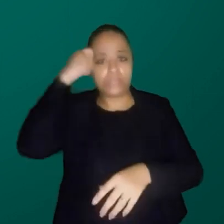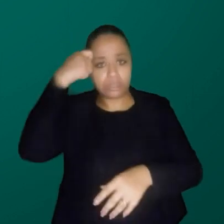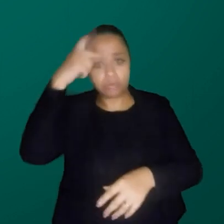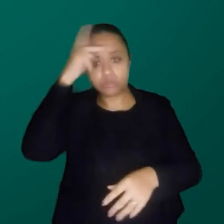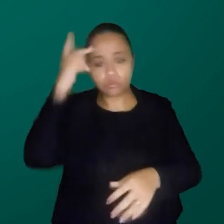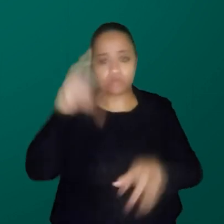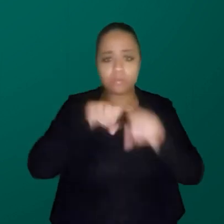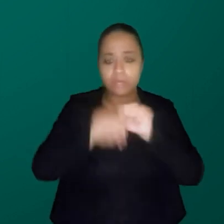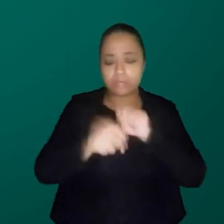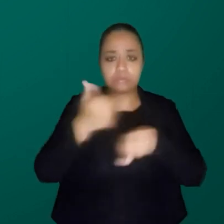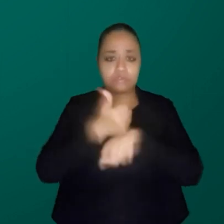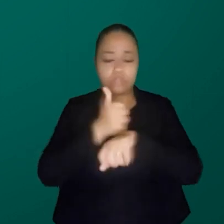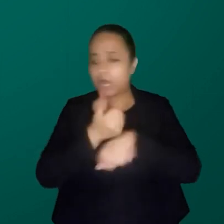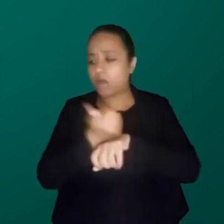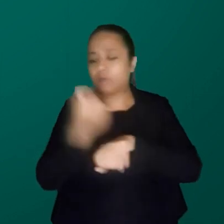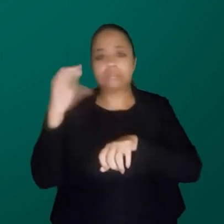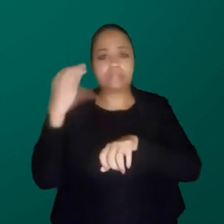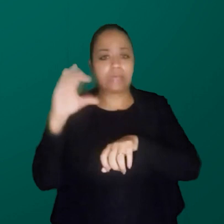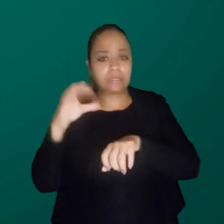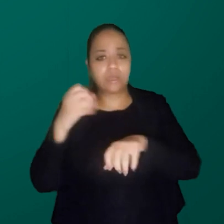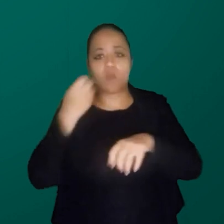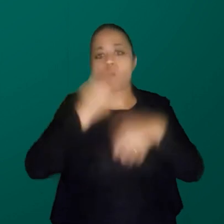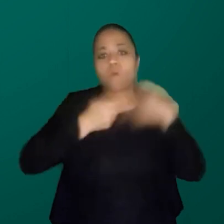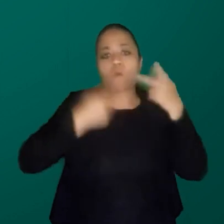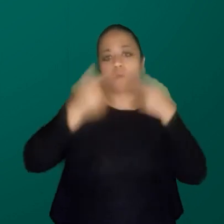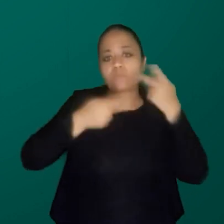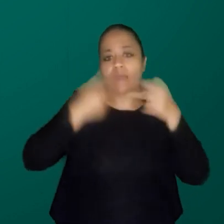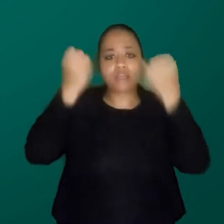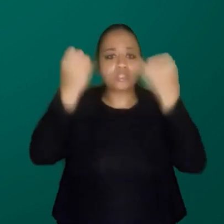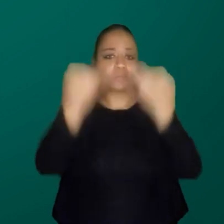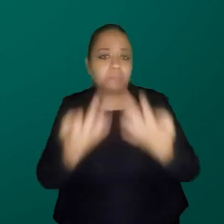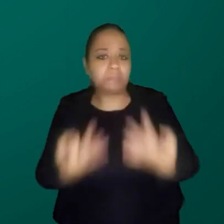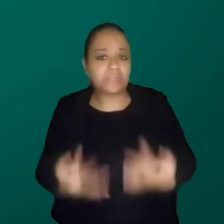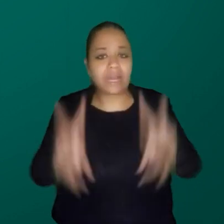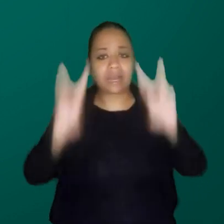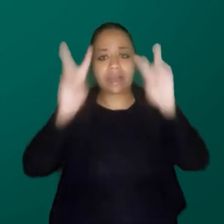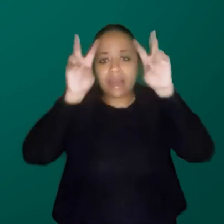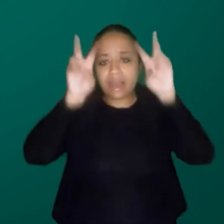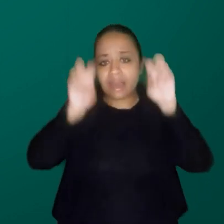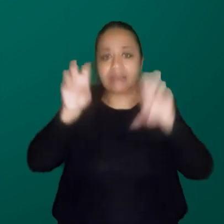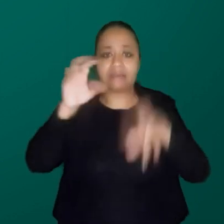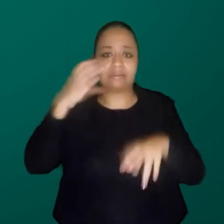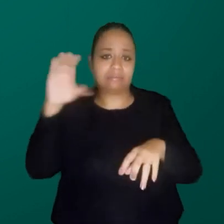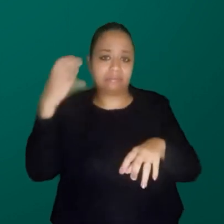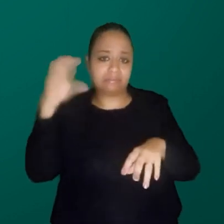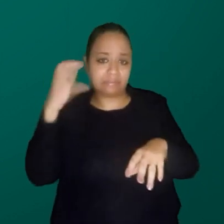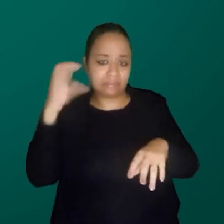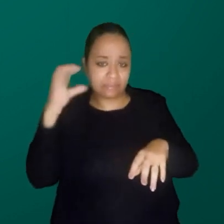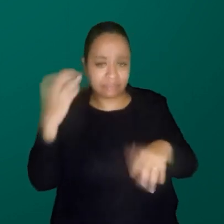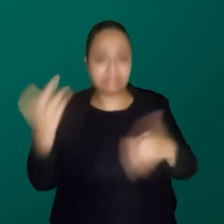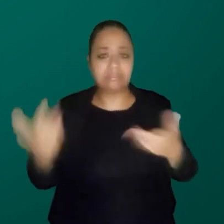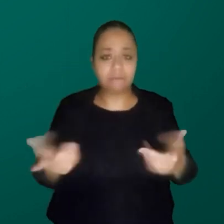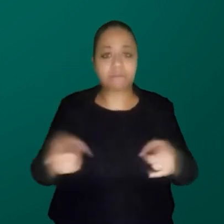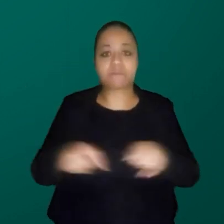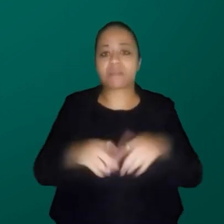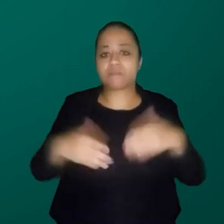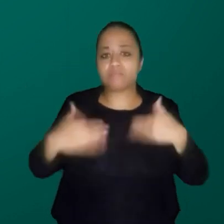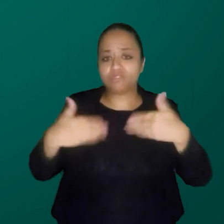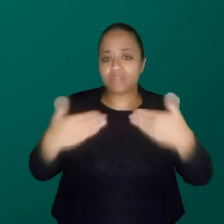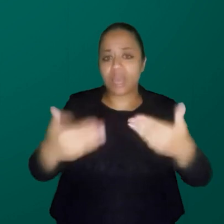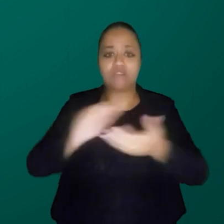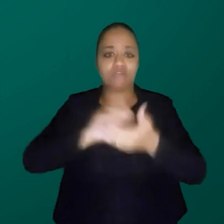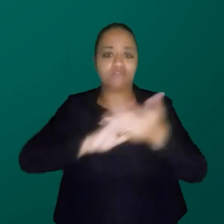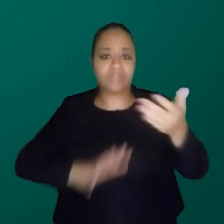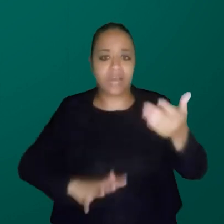para contar de um jeito fácil sobre ciência. Estou mantendo uma das poucas atividades que eu consigo manter ainda estando no Ministério, porque uma das bons